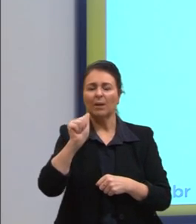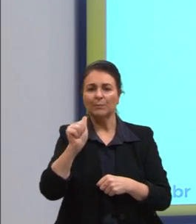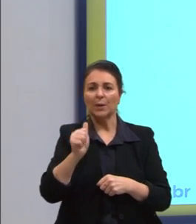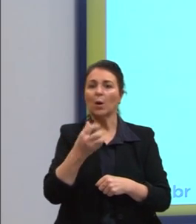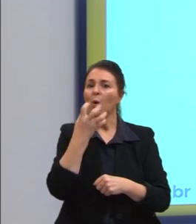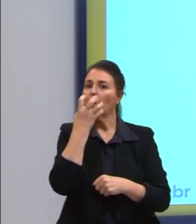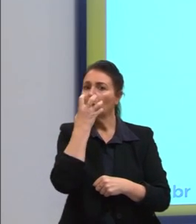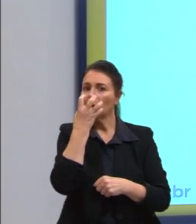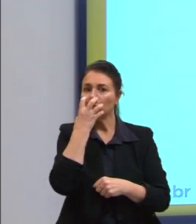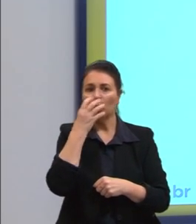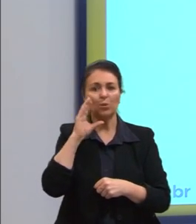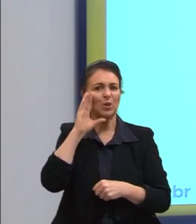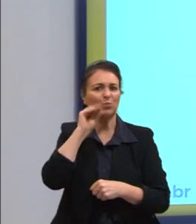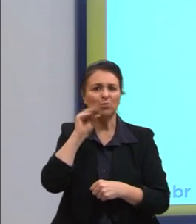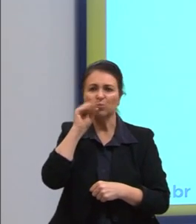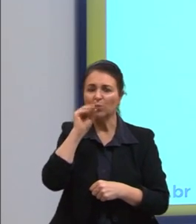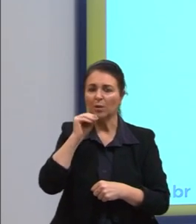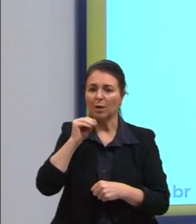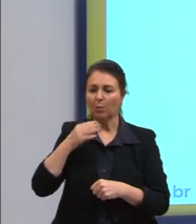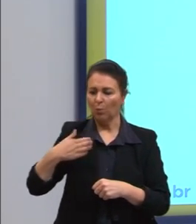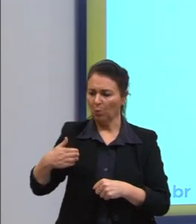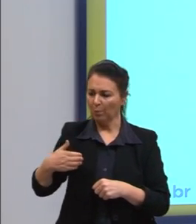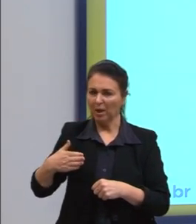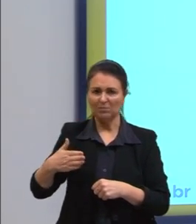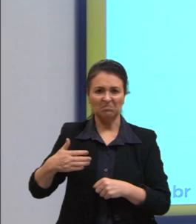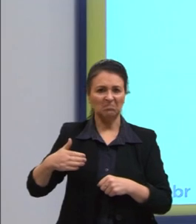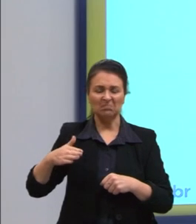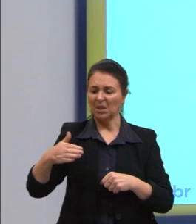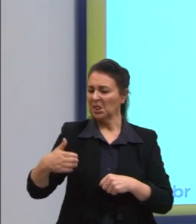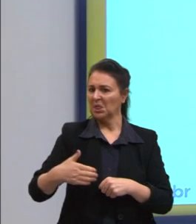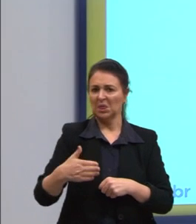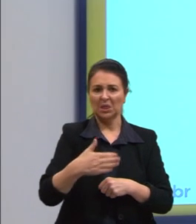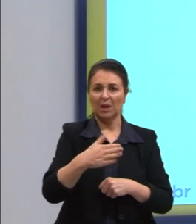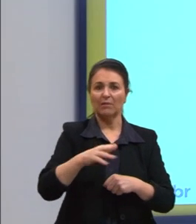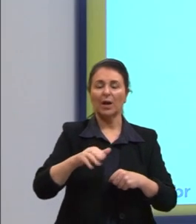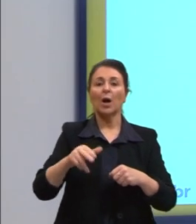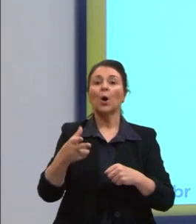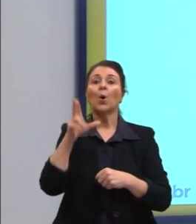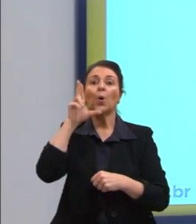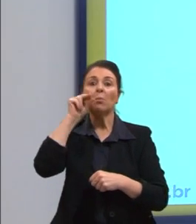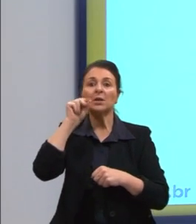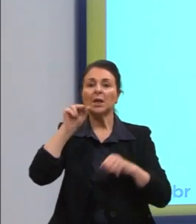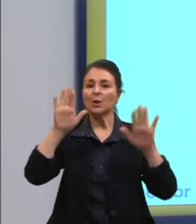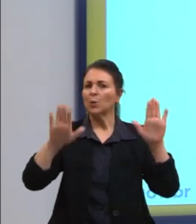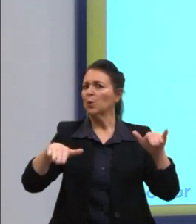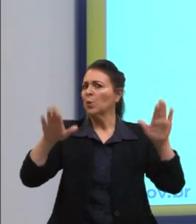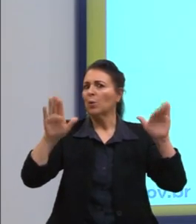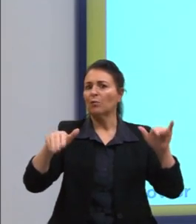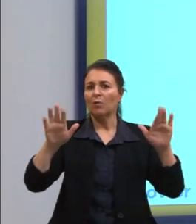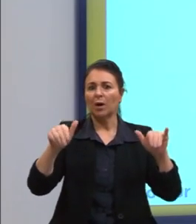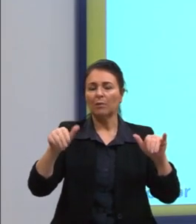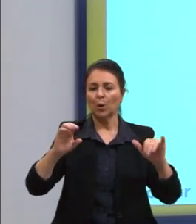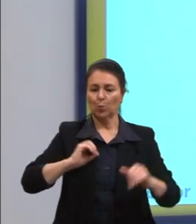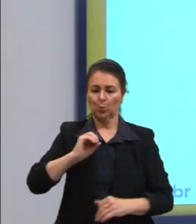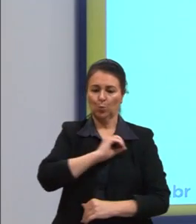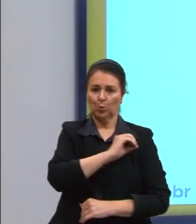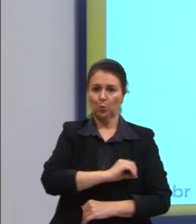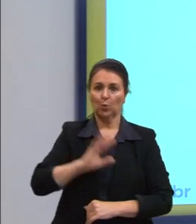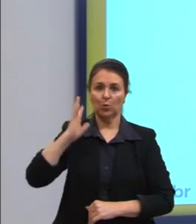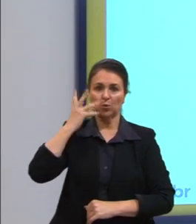latia. Um peixe que não nadava. Um pássaro que não voava. Um tigre que não comia.